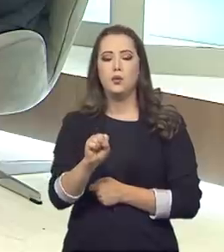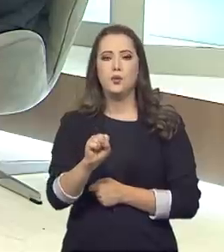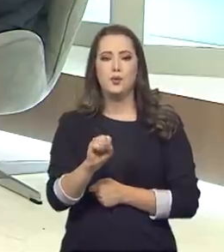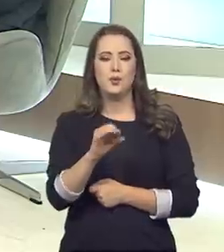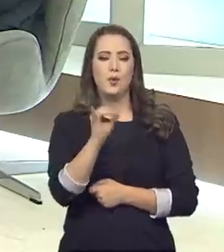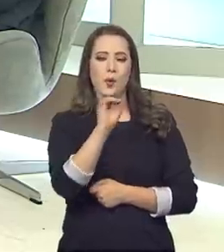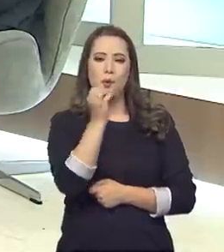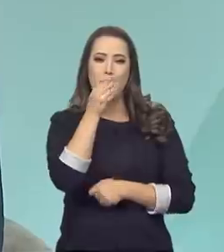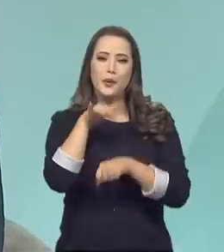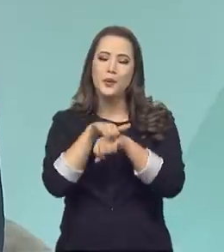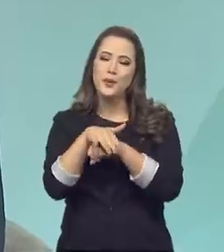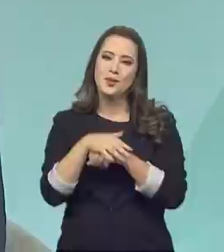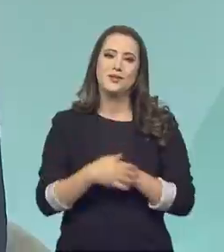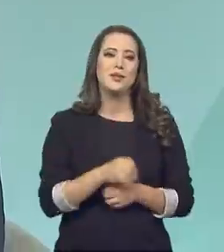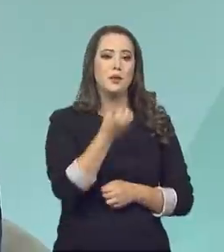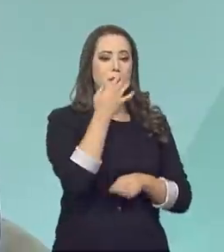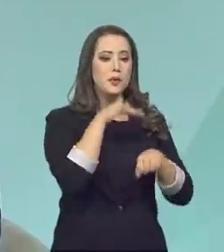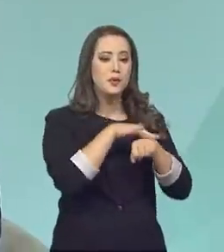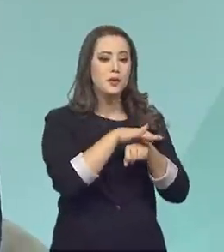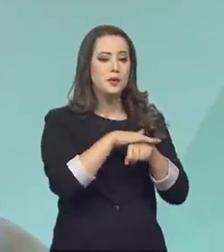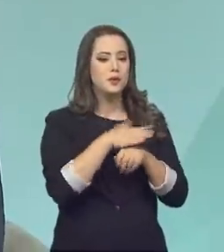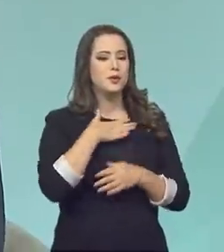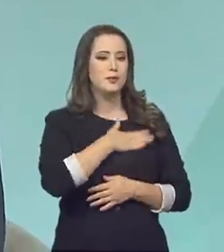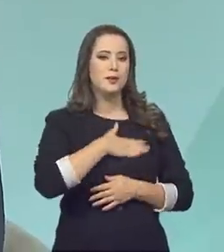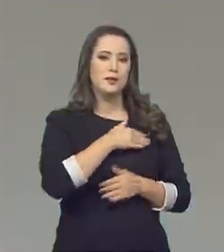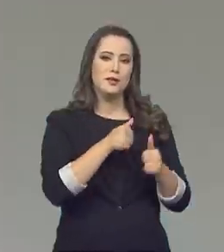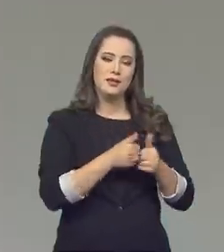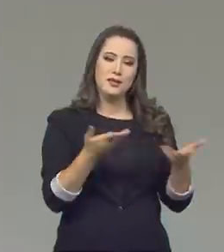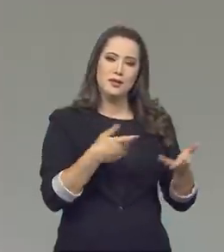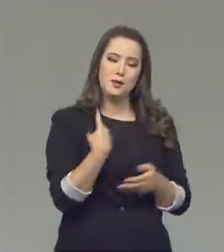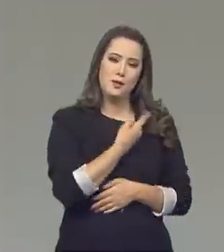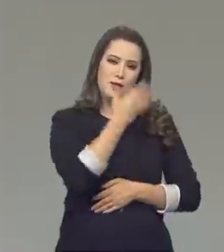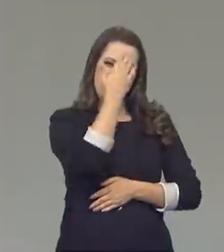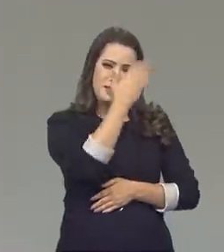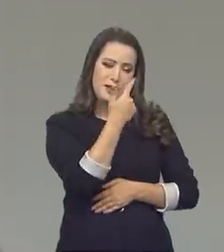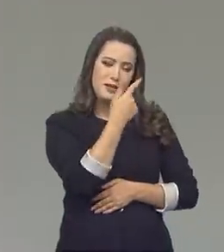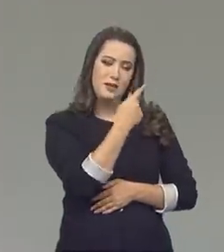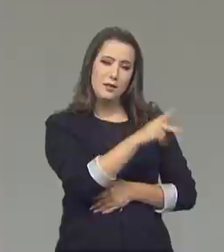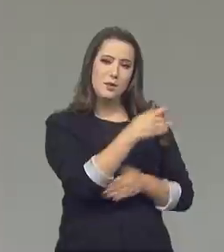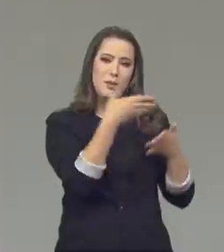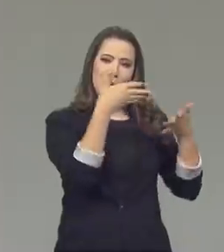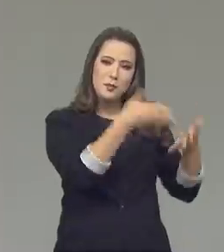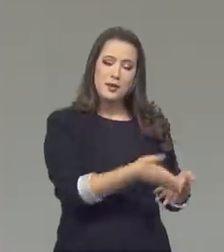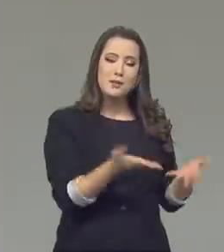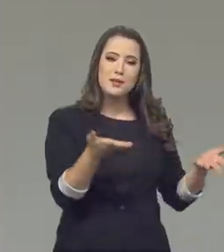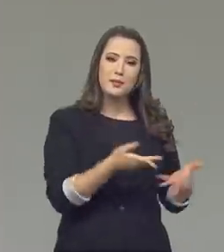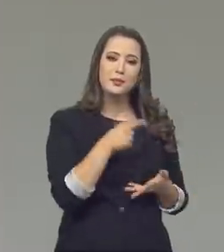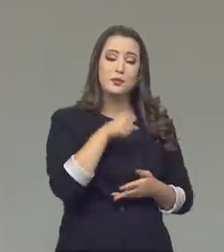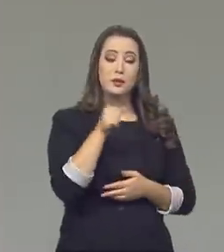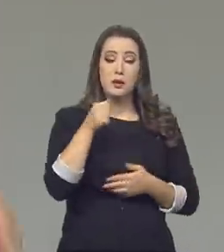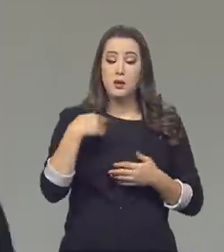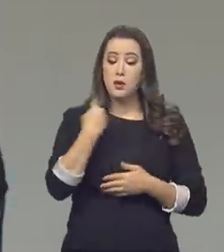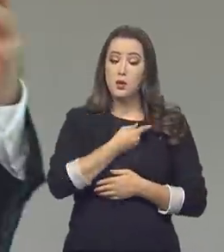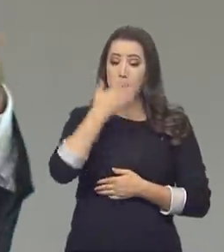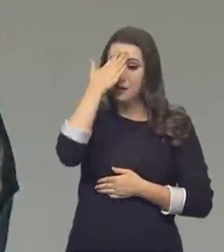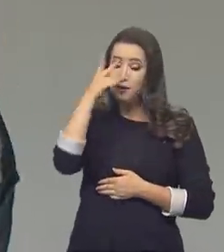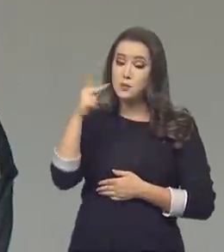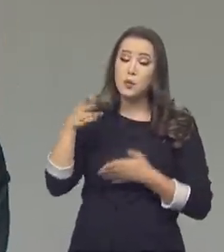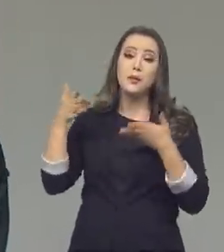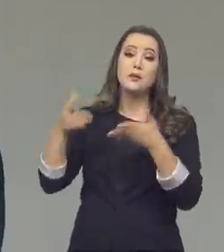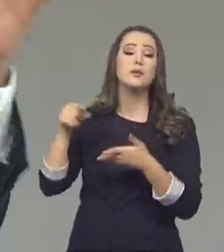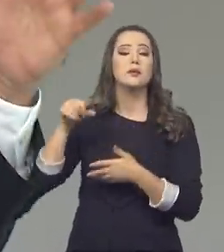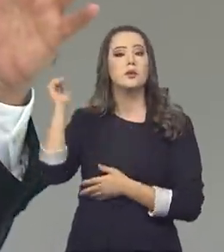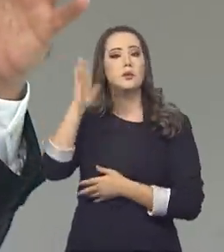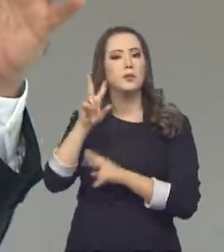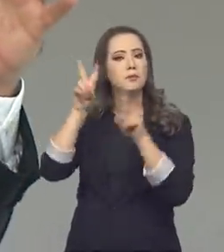Boa noite, presidente. Boa noite, Paulo. É uma grande satisfação estar aqui com você. Nós agradecemos a sua participação aqui no Brasil em Pauta, presidente. Antes da gente falar